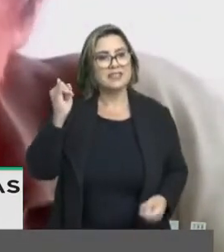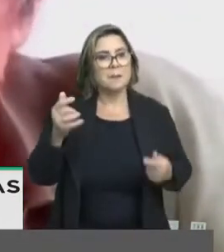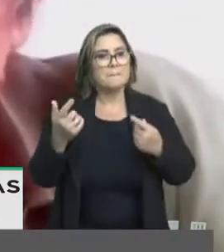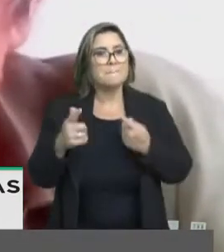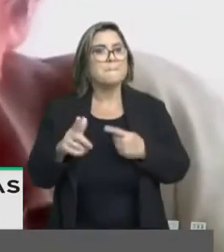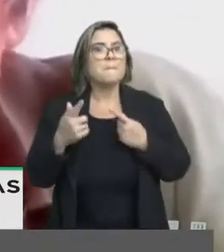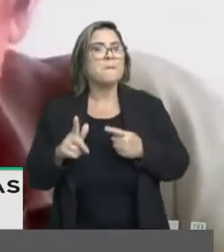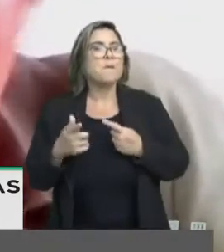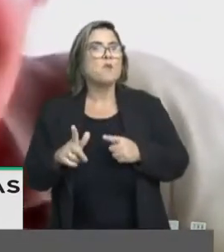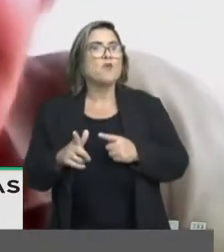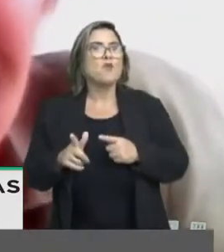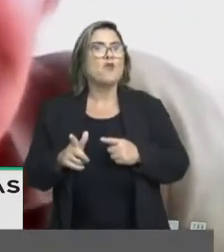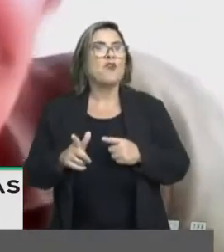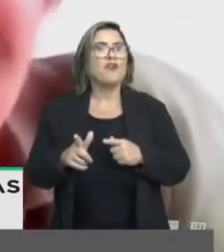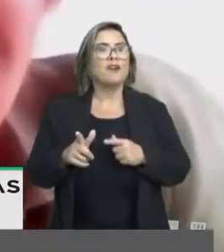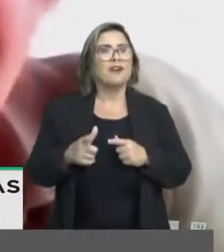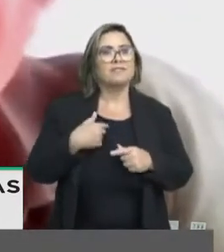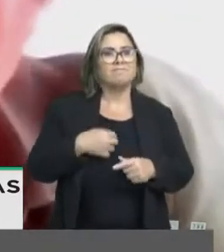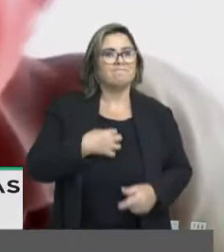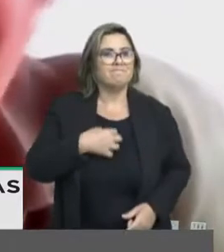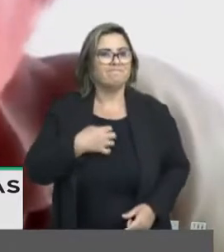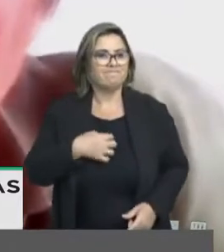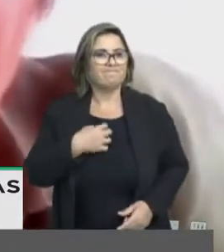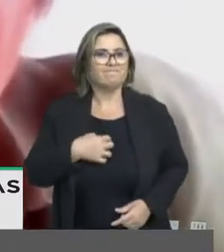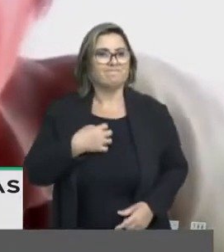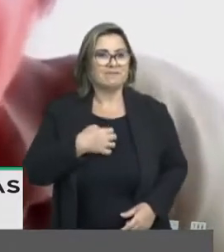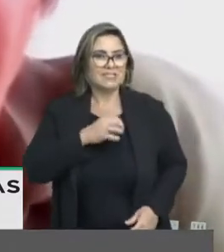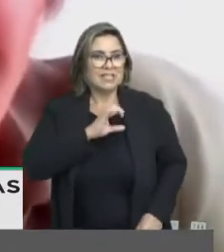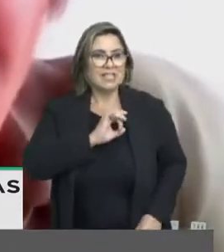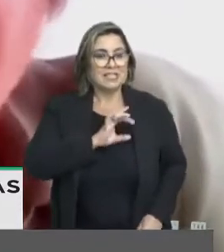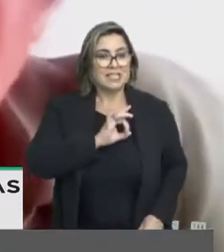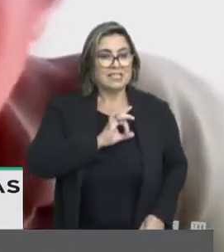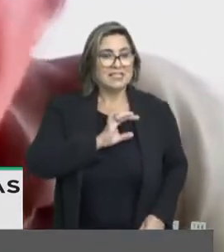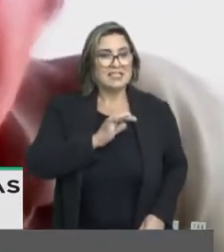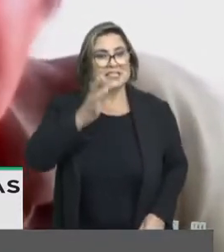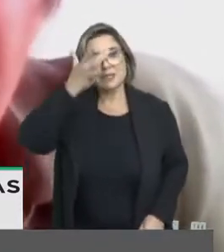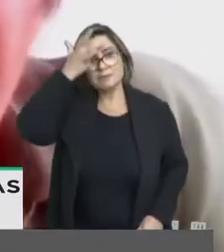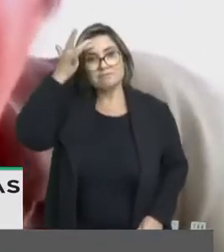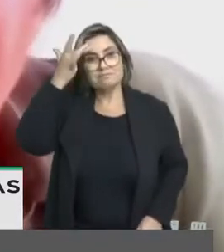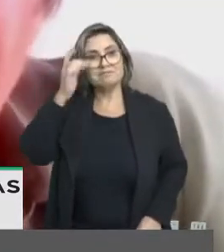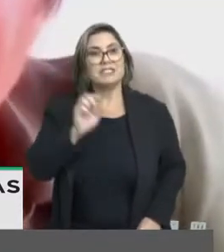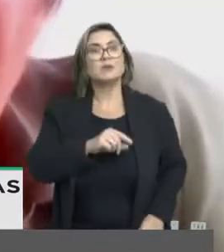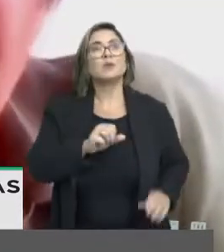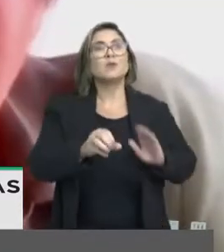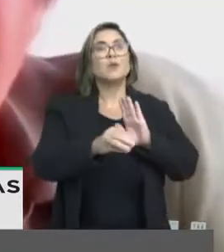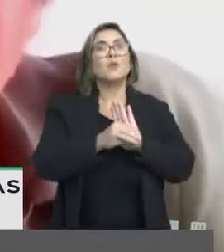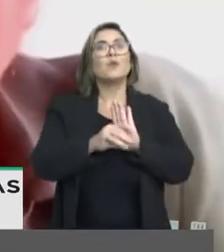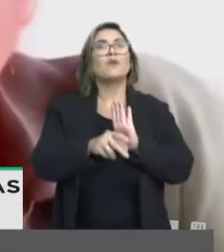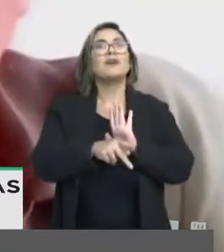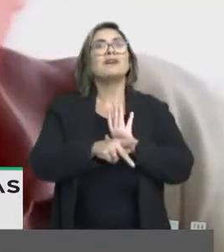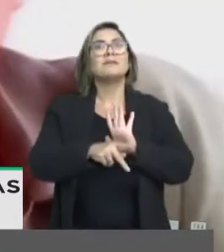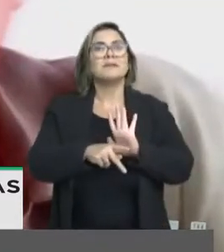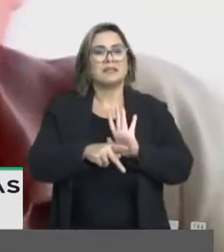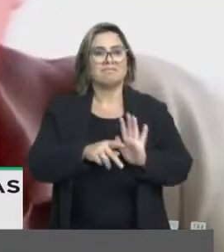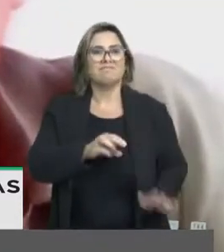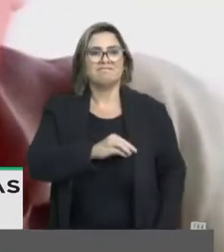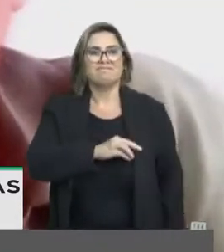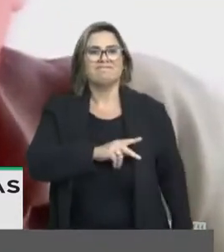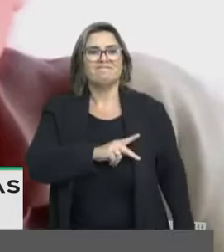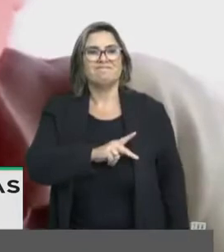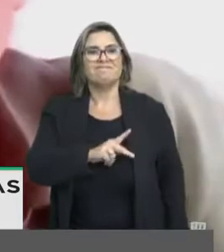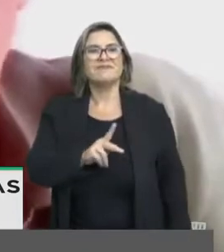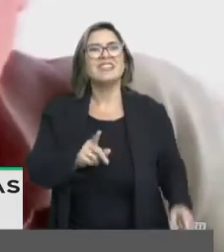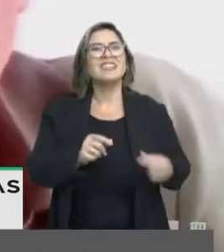muita indignação e também muito temor à medida provisória. Eu fico pensando, a medida